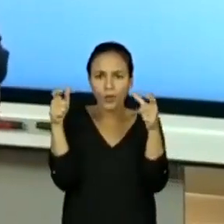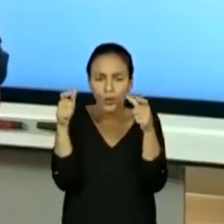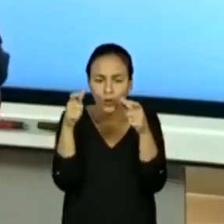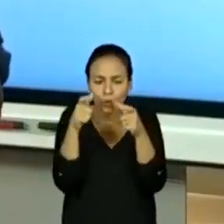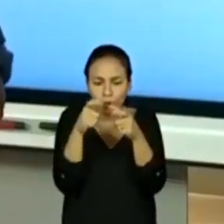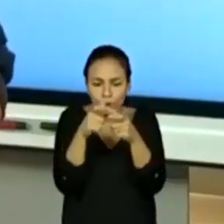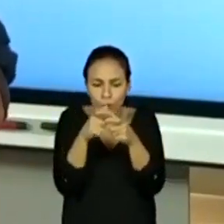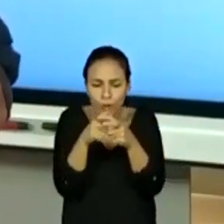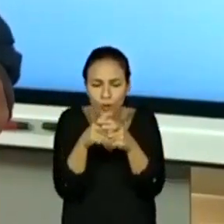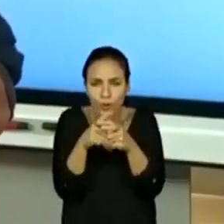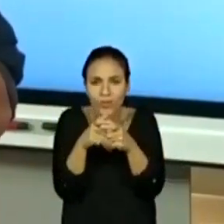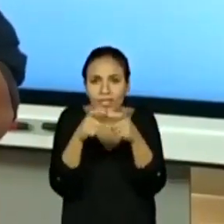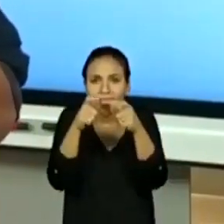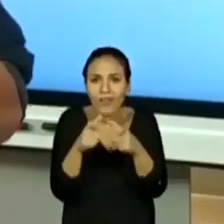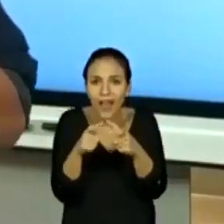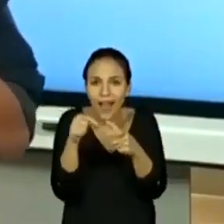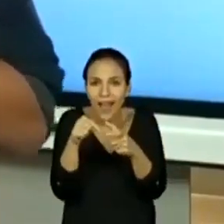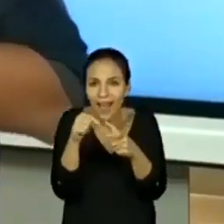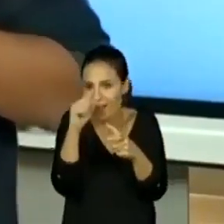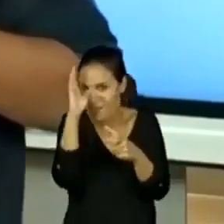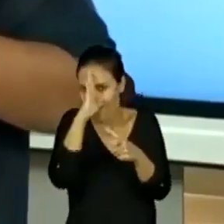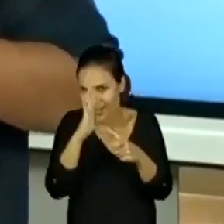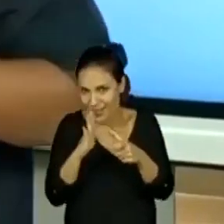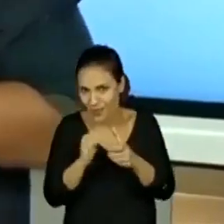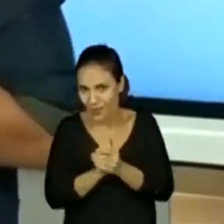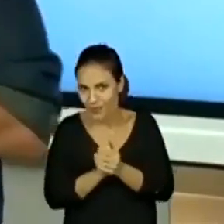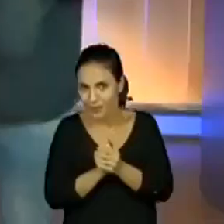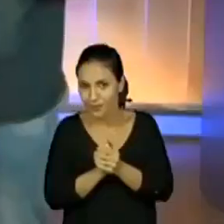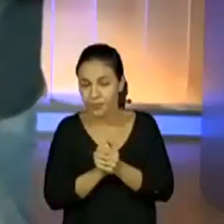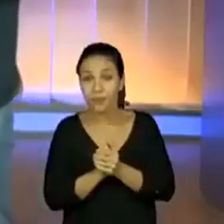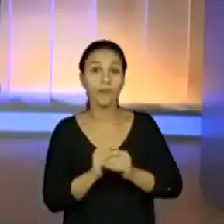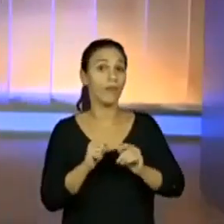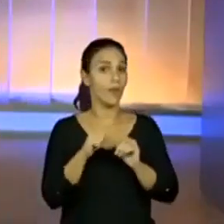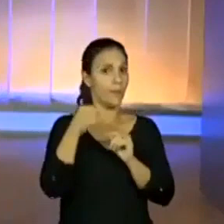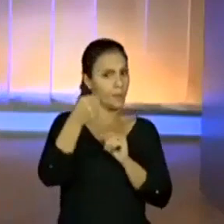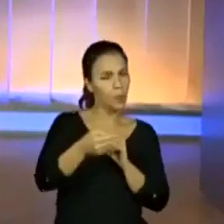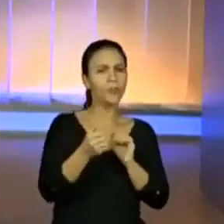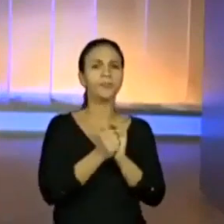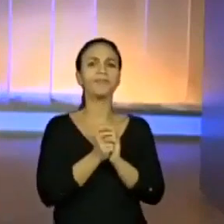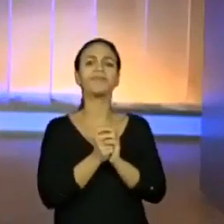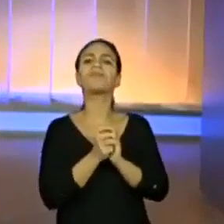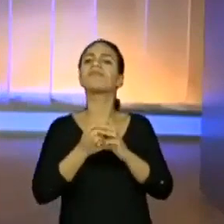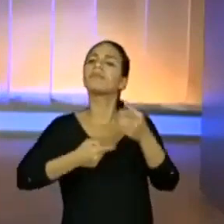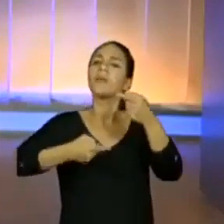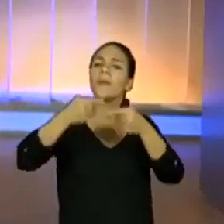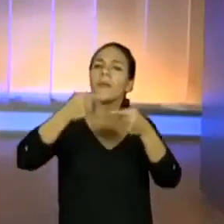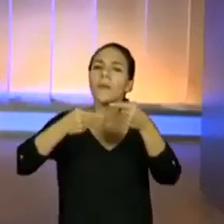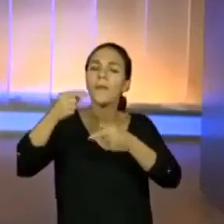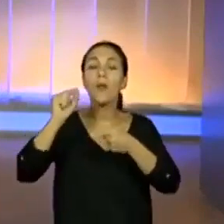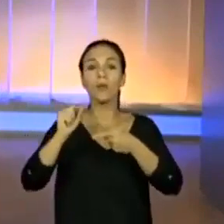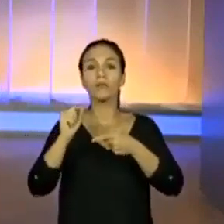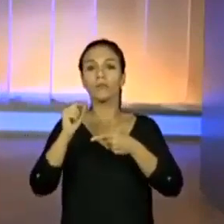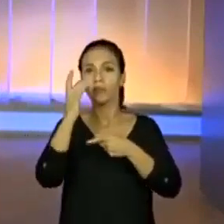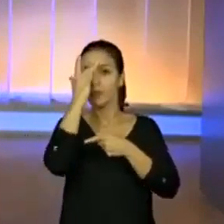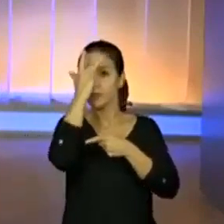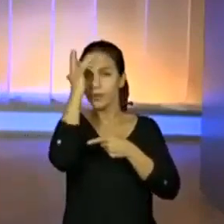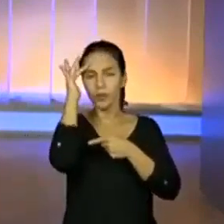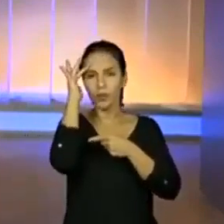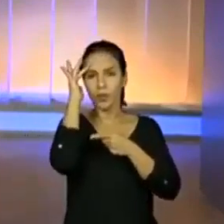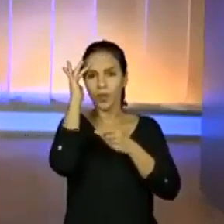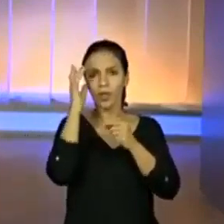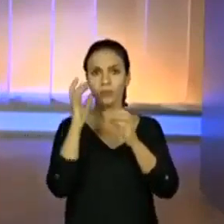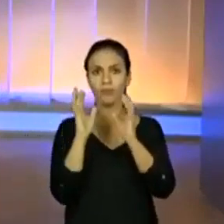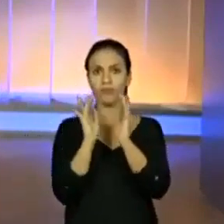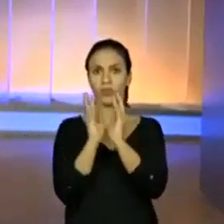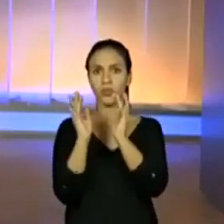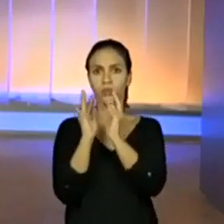escala local, no caso do Brasil. Depois disso, nós discutimos toda a população. Então, o Brasil,